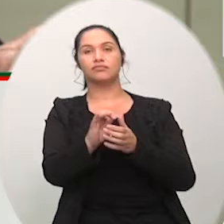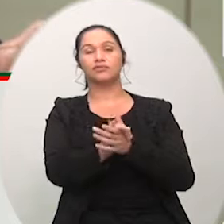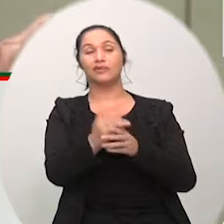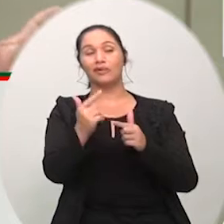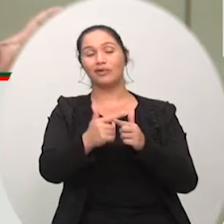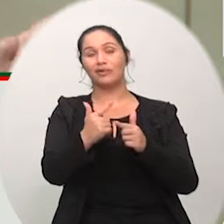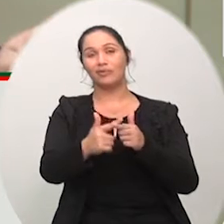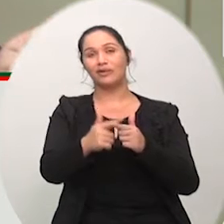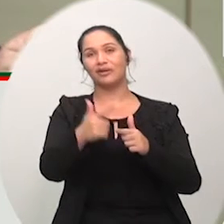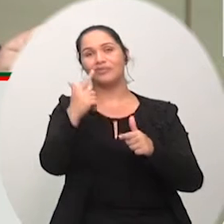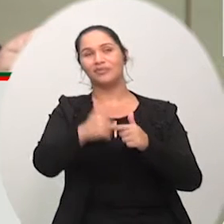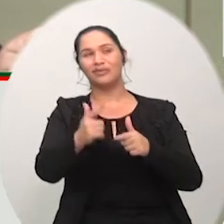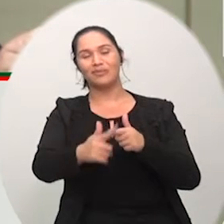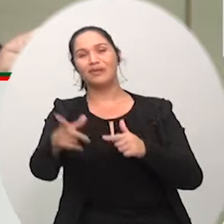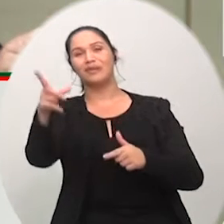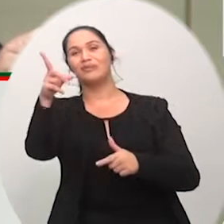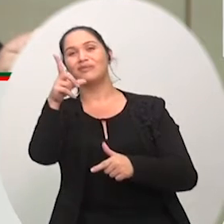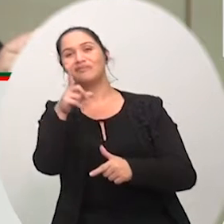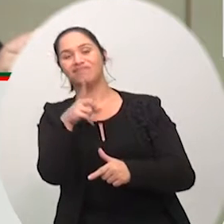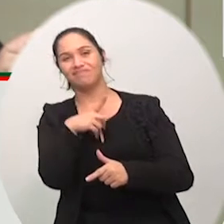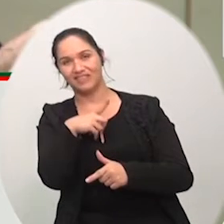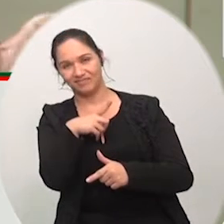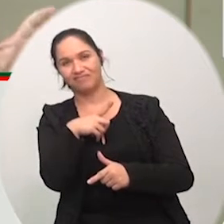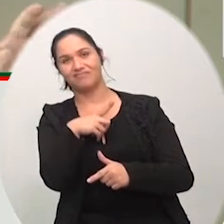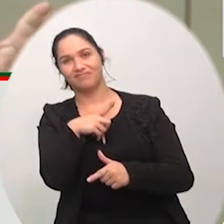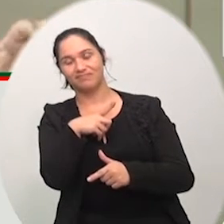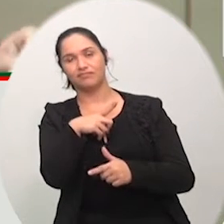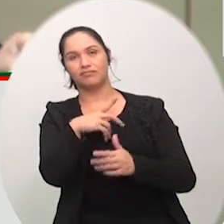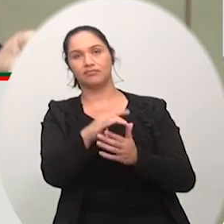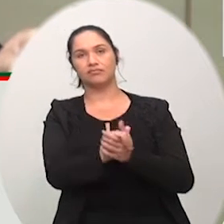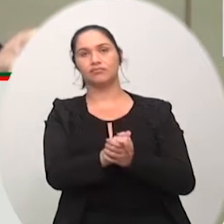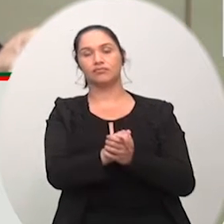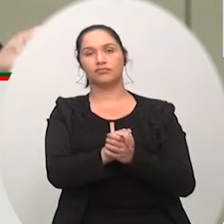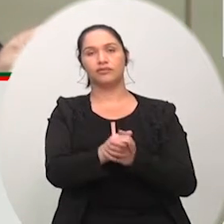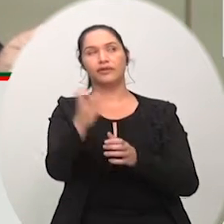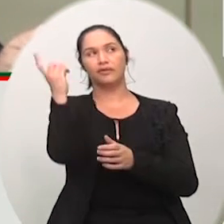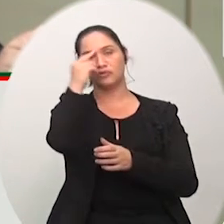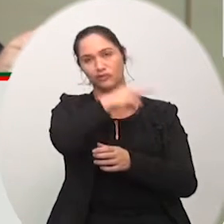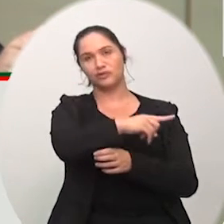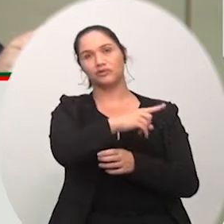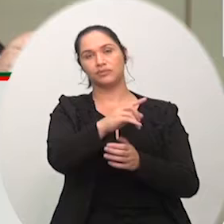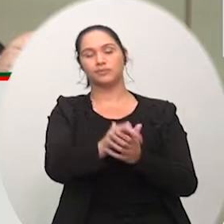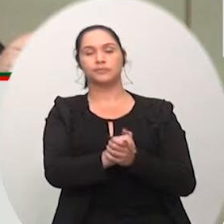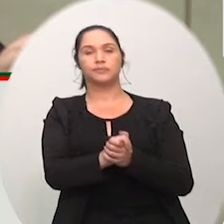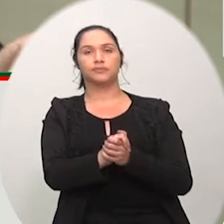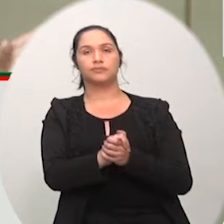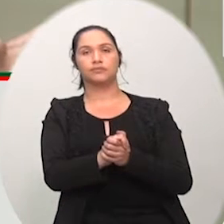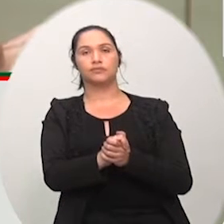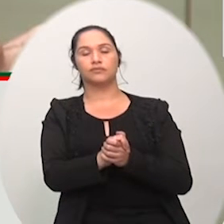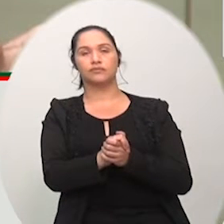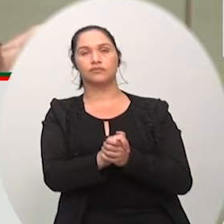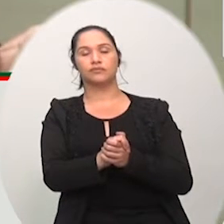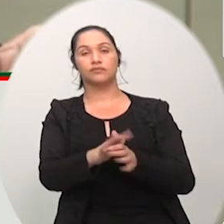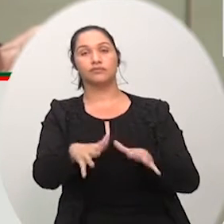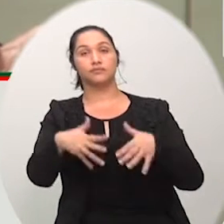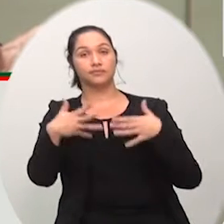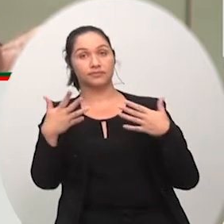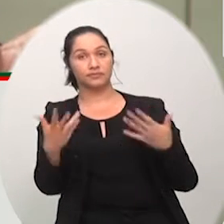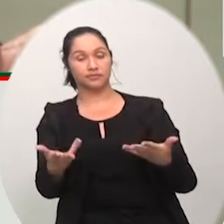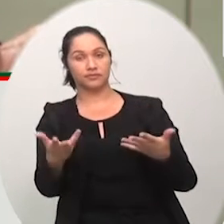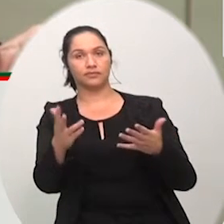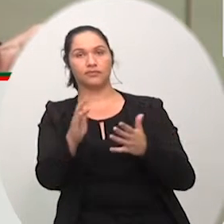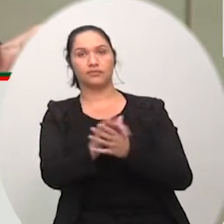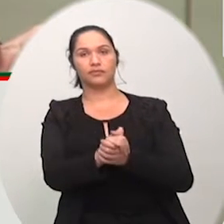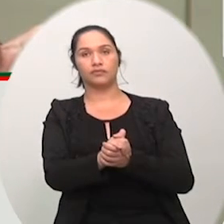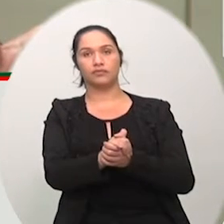está causando estrangulamento e está dando às vezes alguns debates ali com as pessoas só que naquele local nós temos mais de